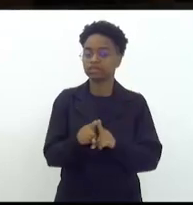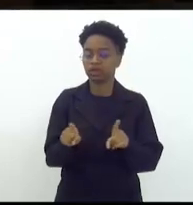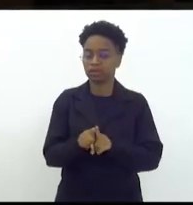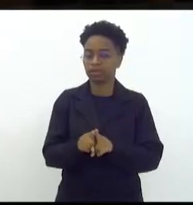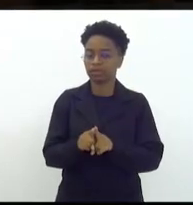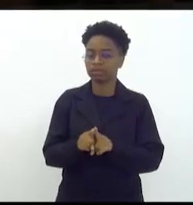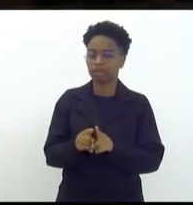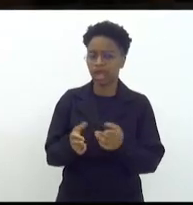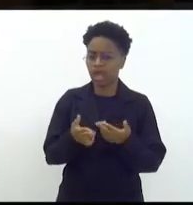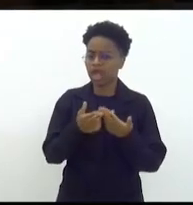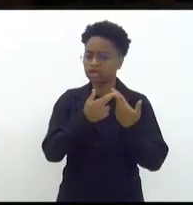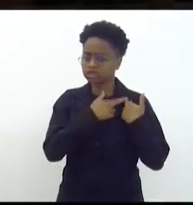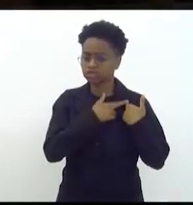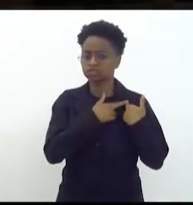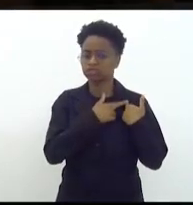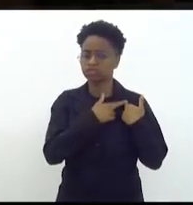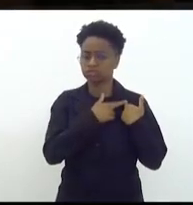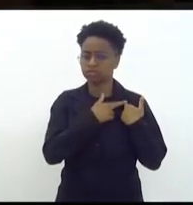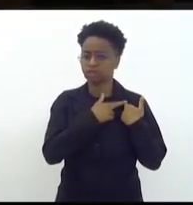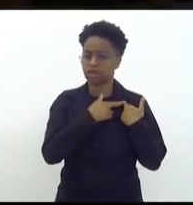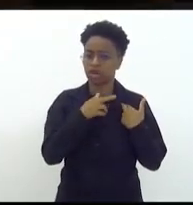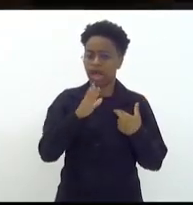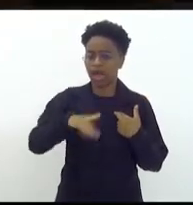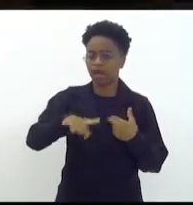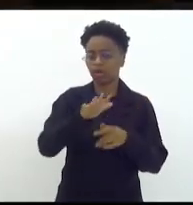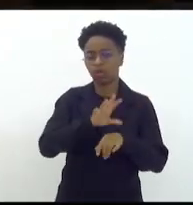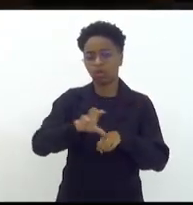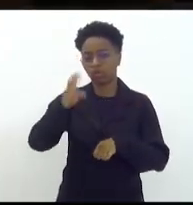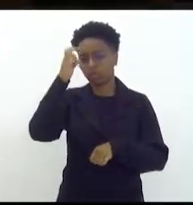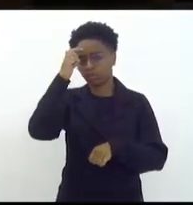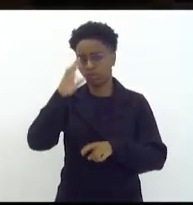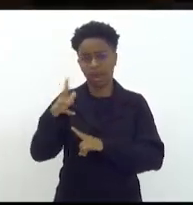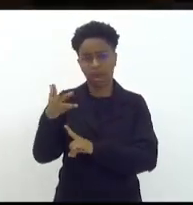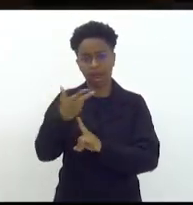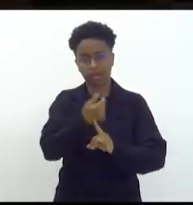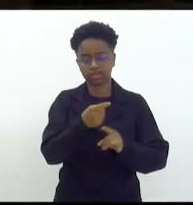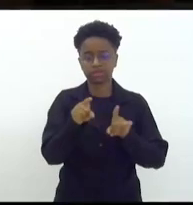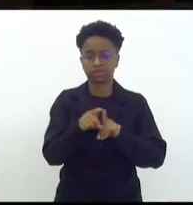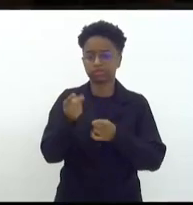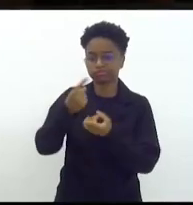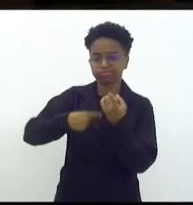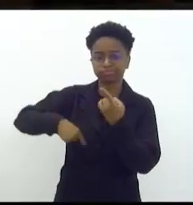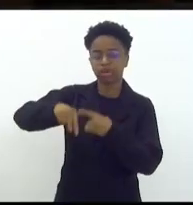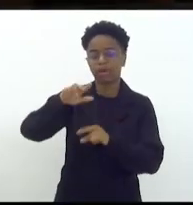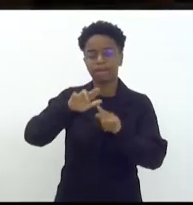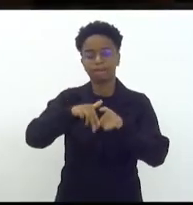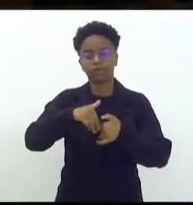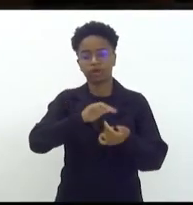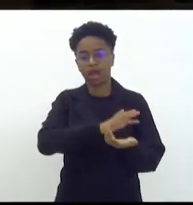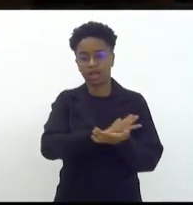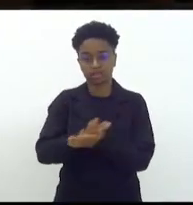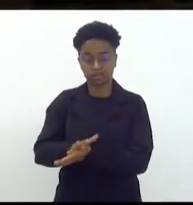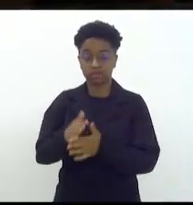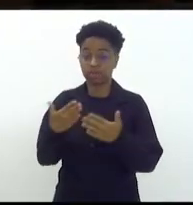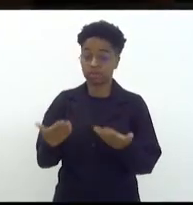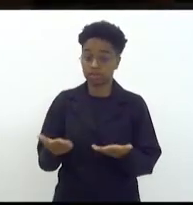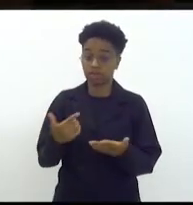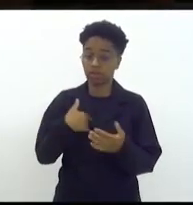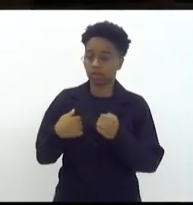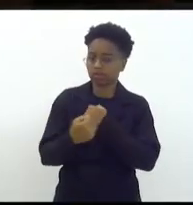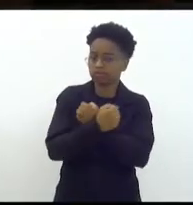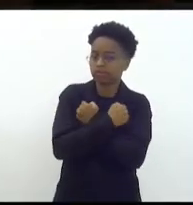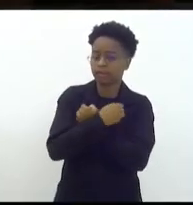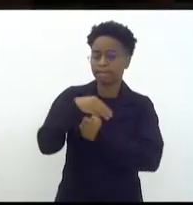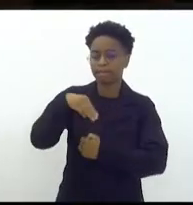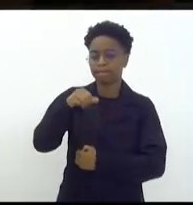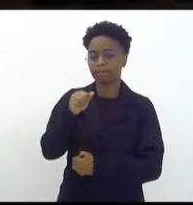responsabilidade com a cultura com a arte de superação também do racismo então fica aqui meu abraço ao